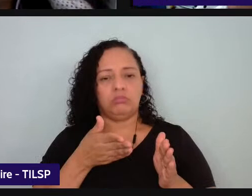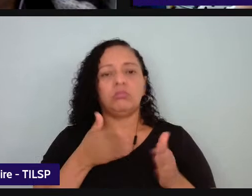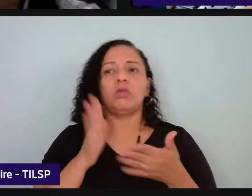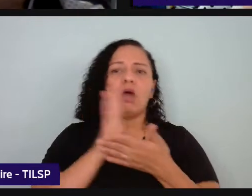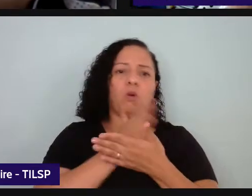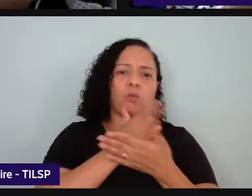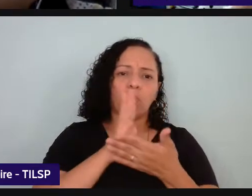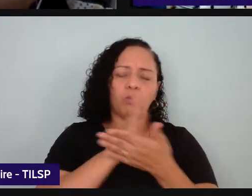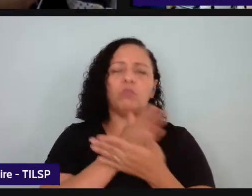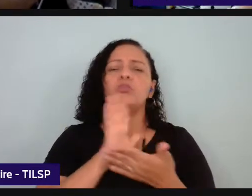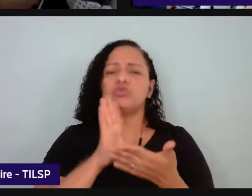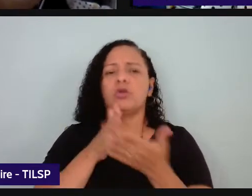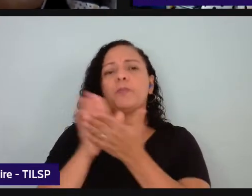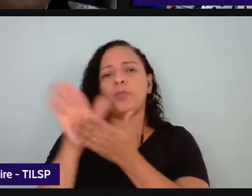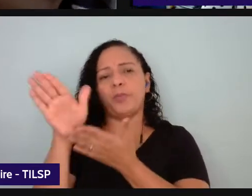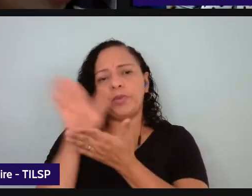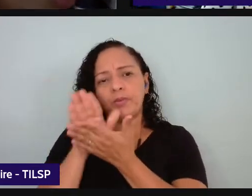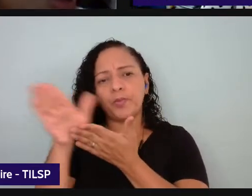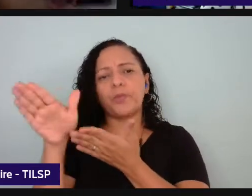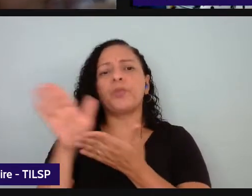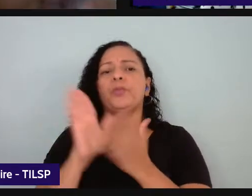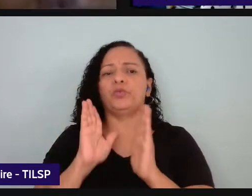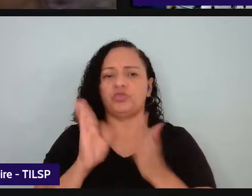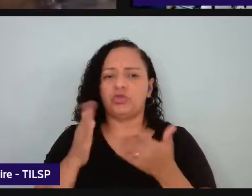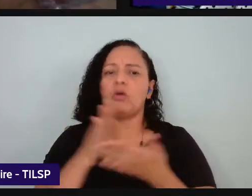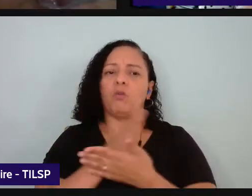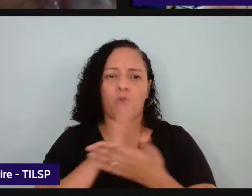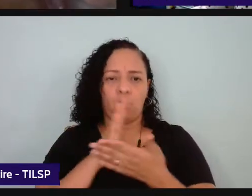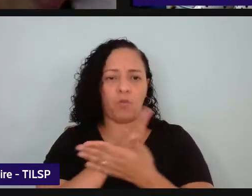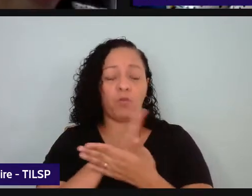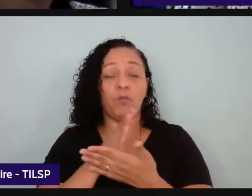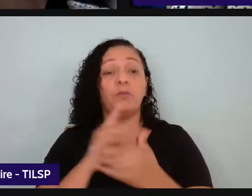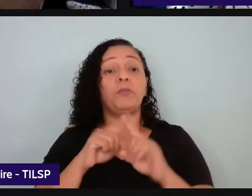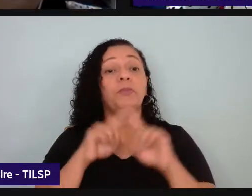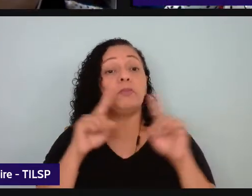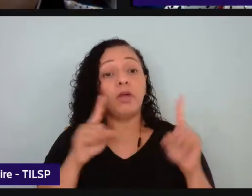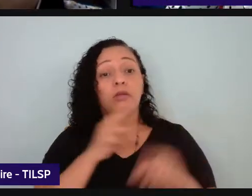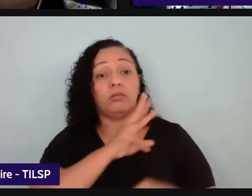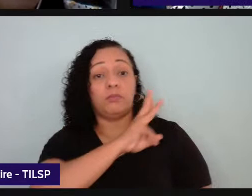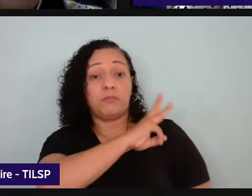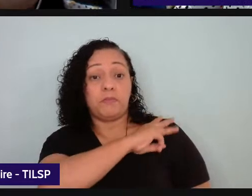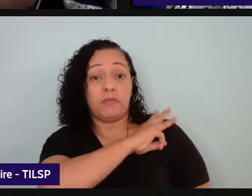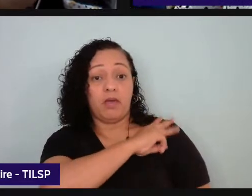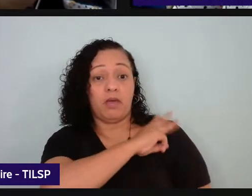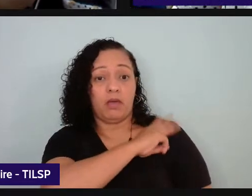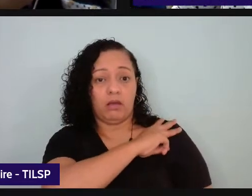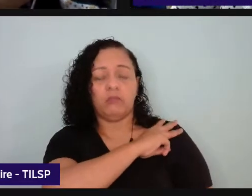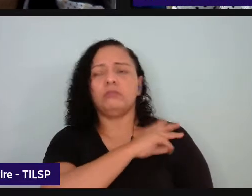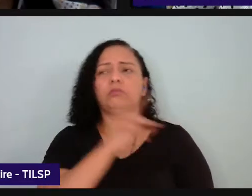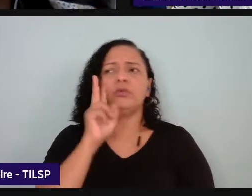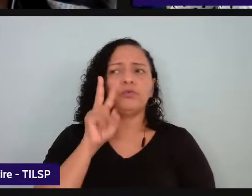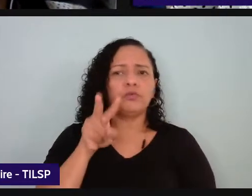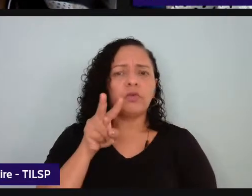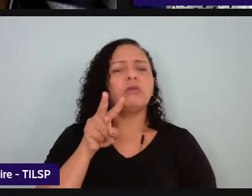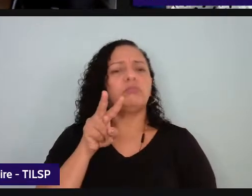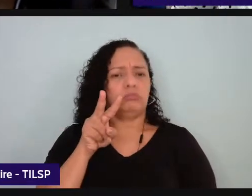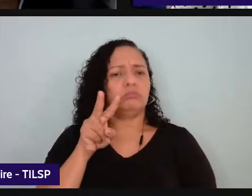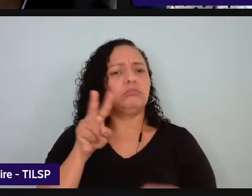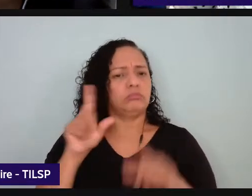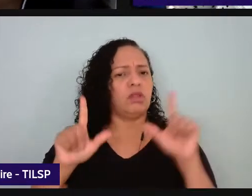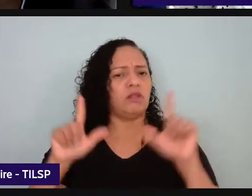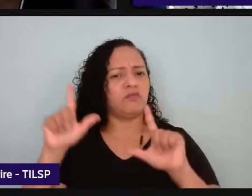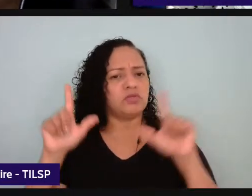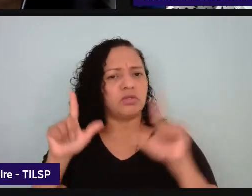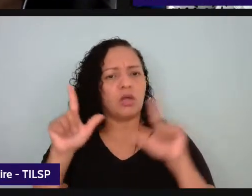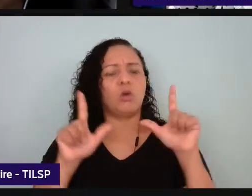casos né já publicados já em andamento mas o ensino médio a gente acompanha até pela mídia né que será uma grande